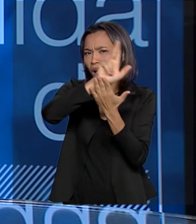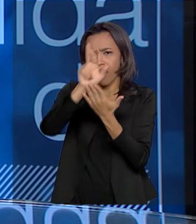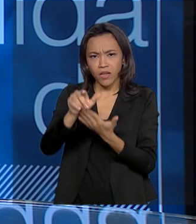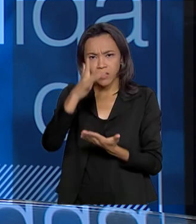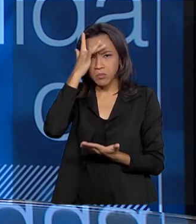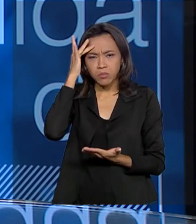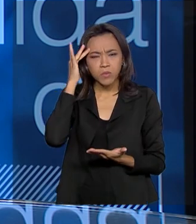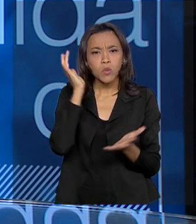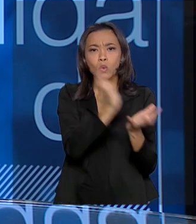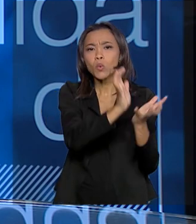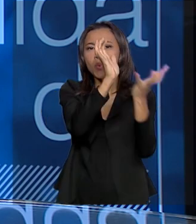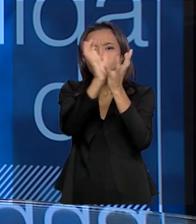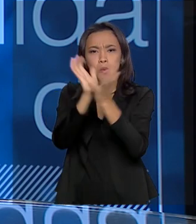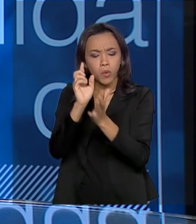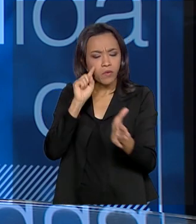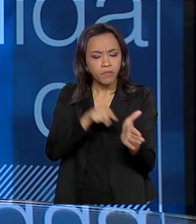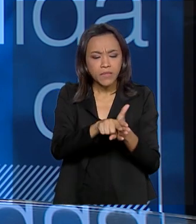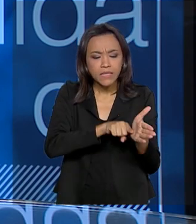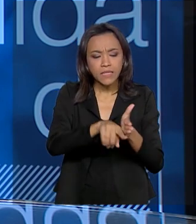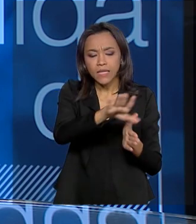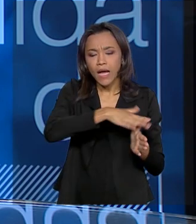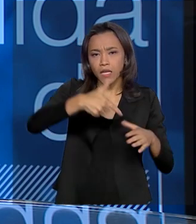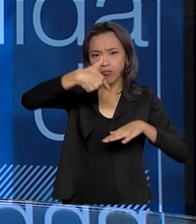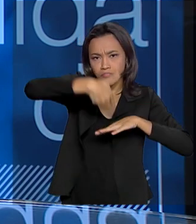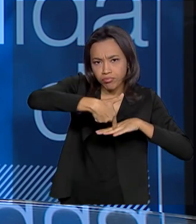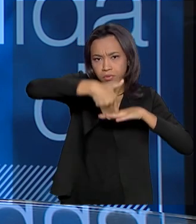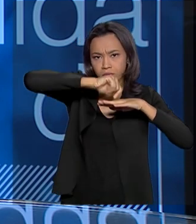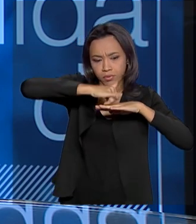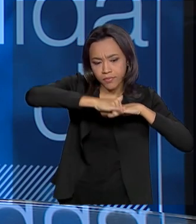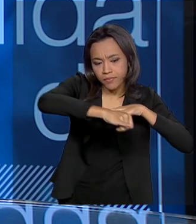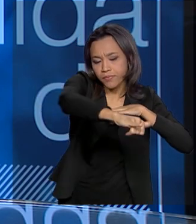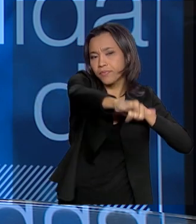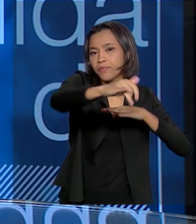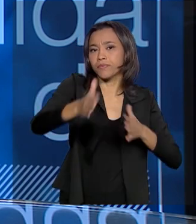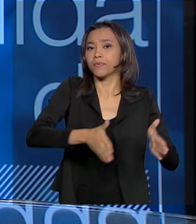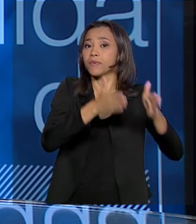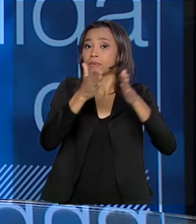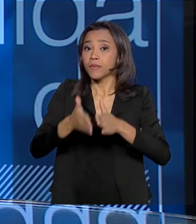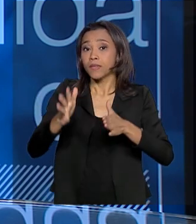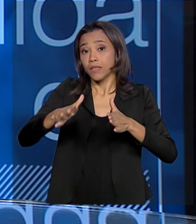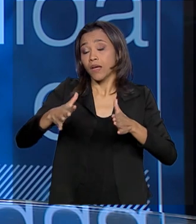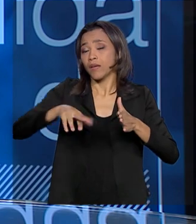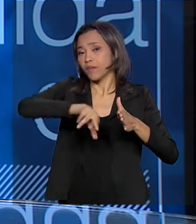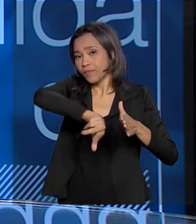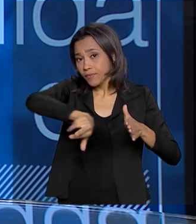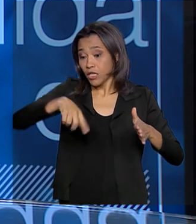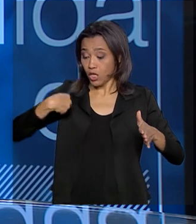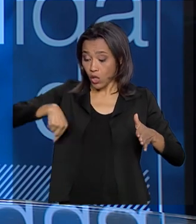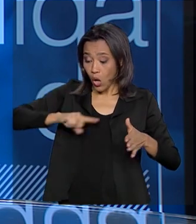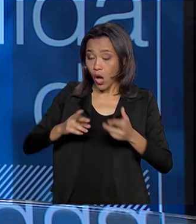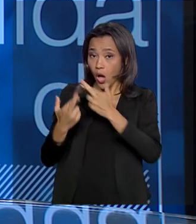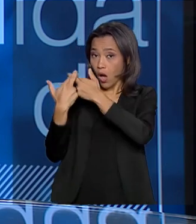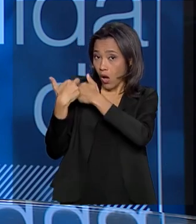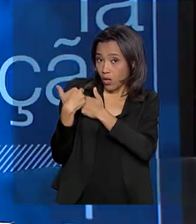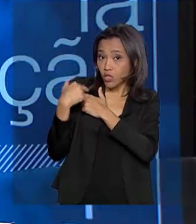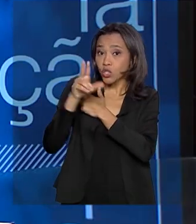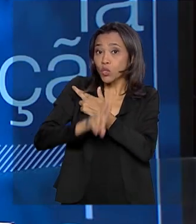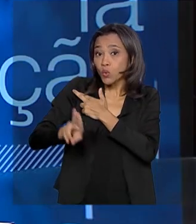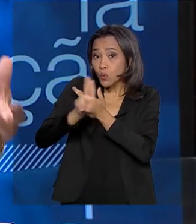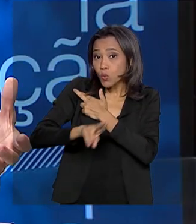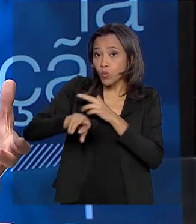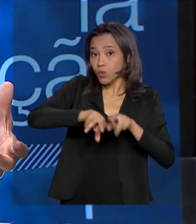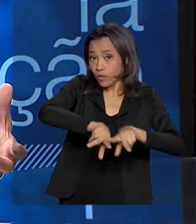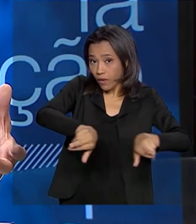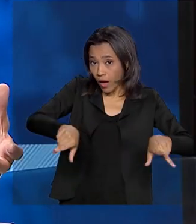fiscalizadores de barragens de minério, de energia elétrica, e nós, cabe a ANA fazer a fiscalização das barragens de uso múltiplo. Existe uma